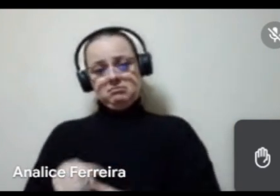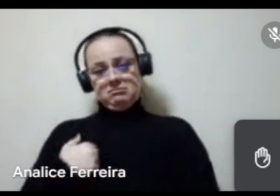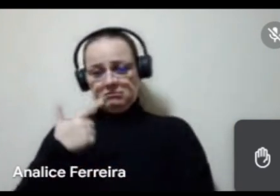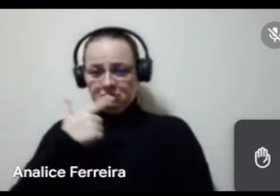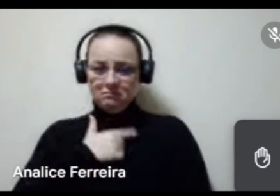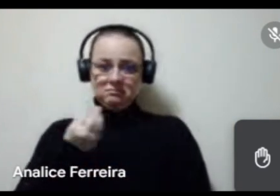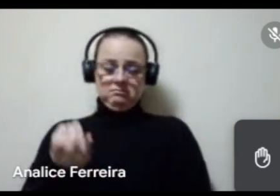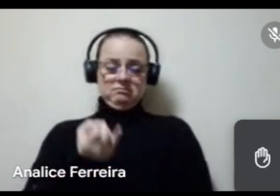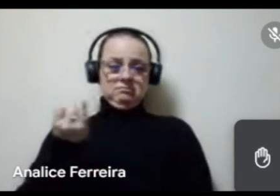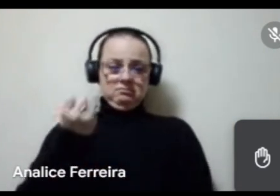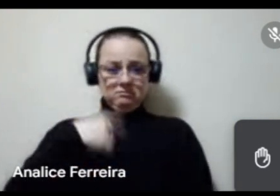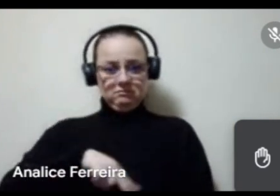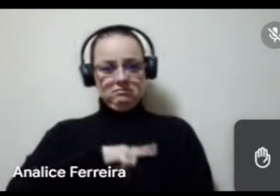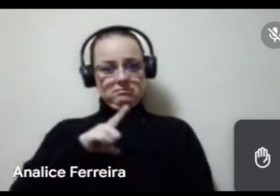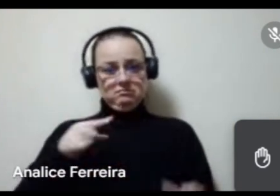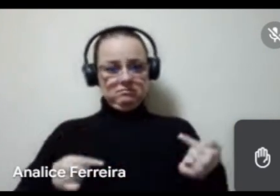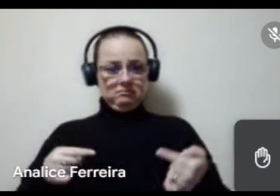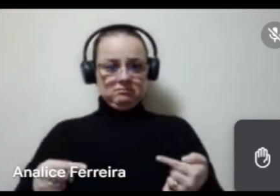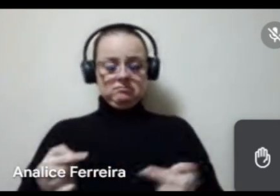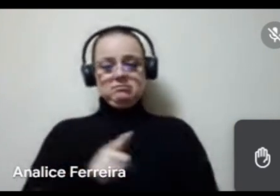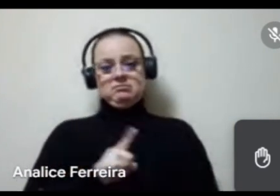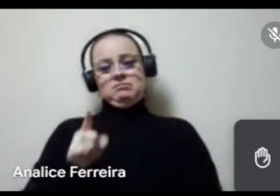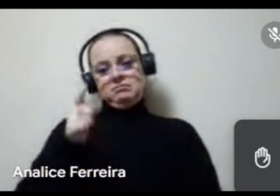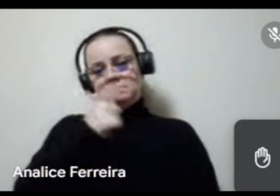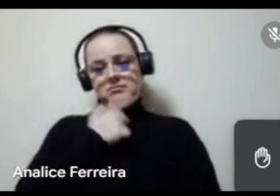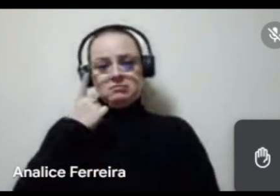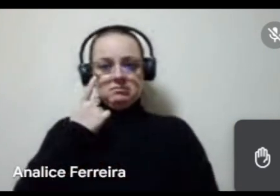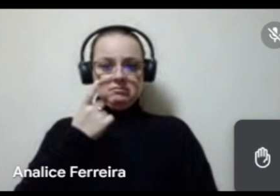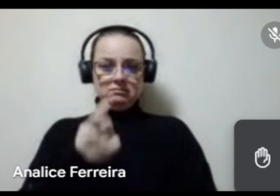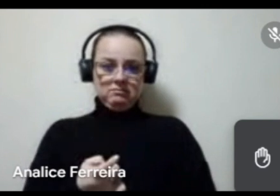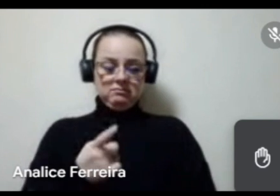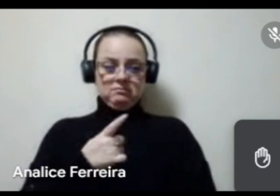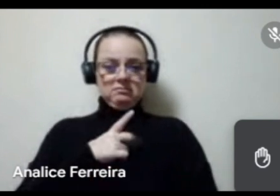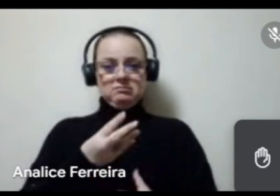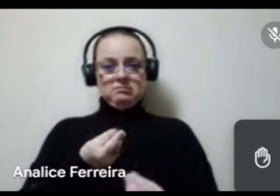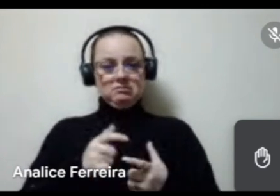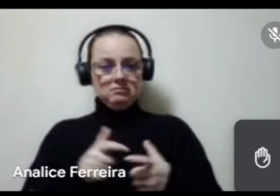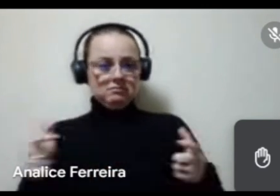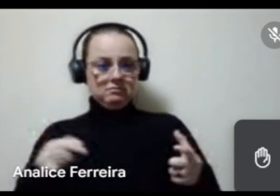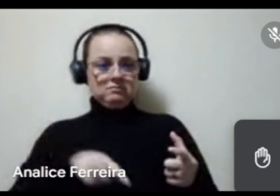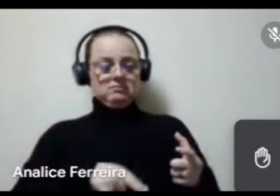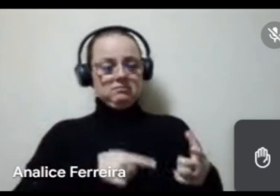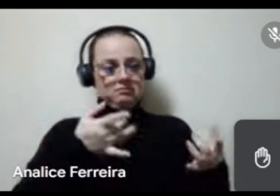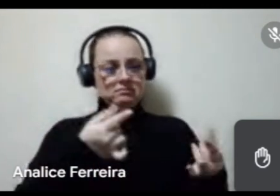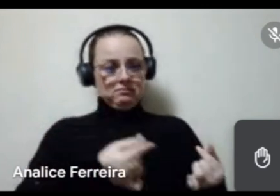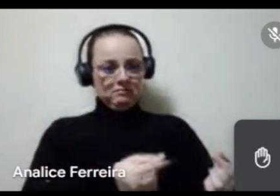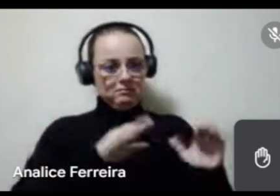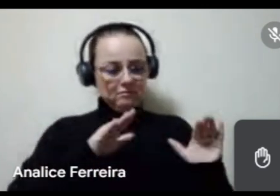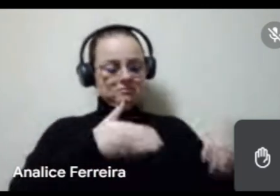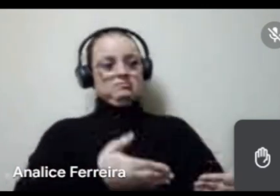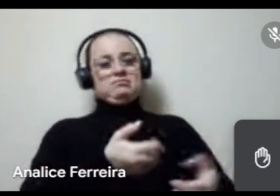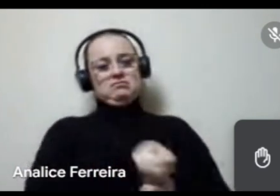importante que a gente debata isso. Não acho interessante que uma grande parte desse recurso seja destinado para obras,